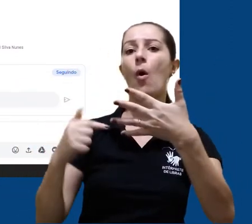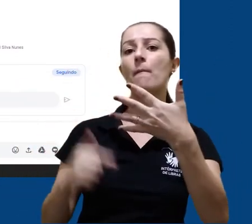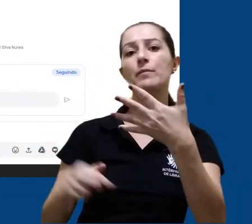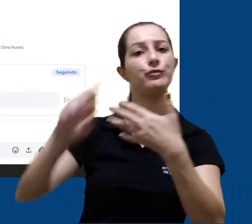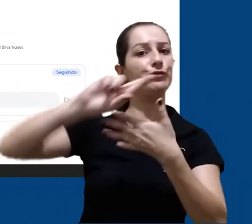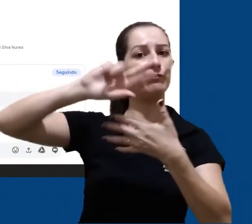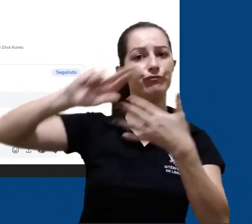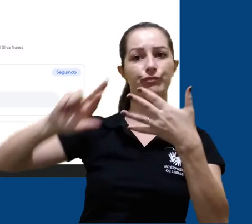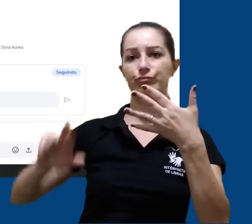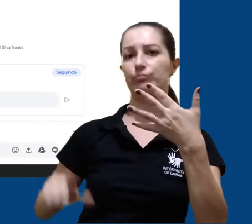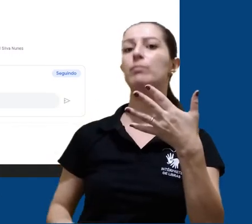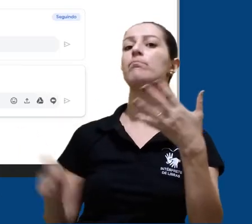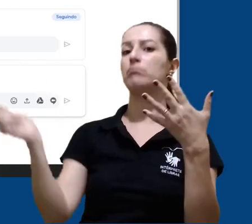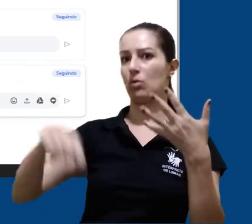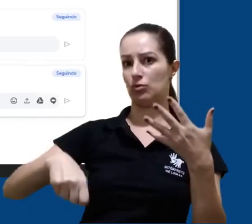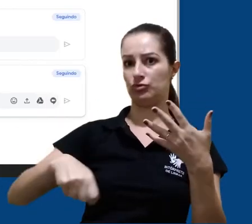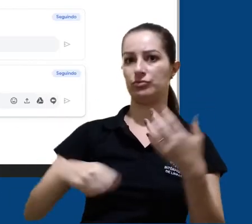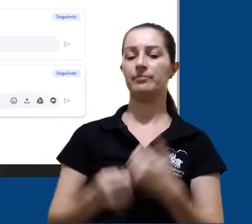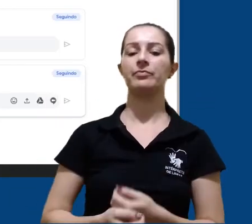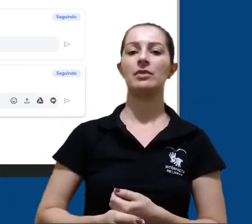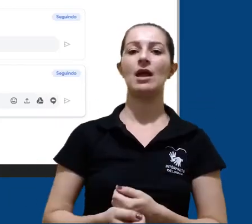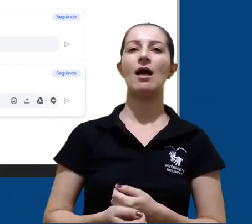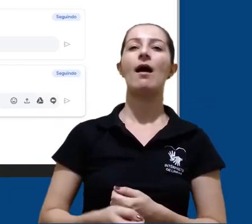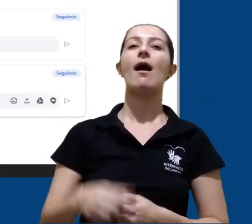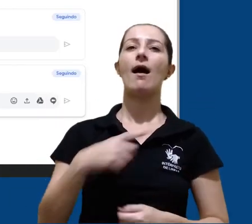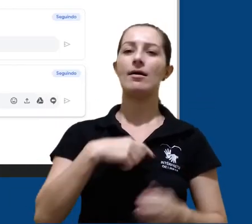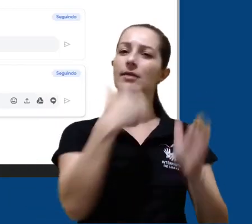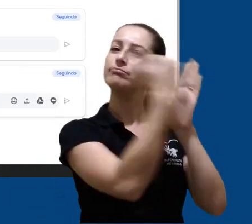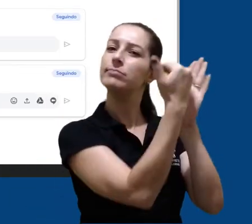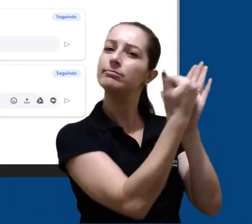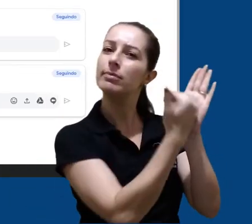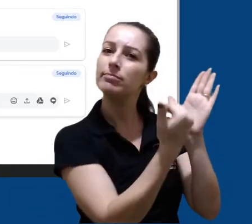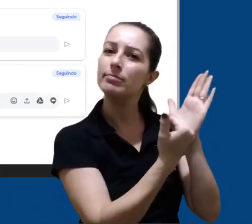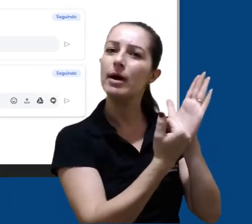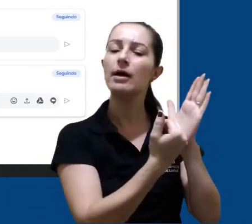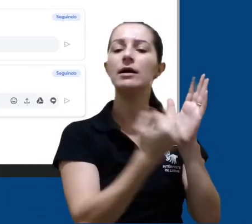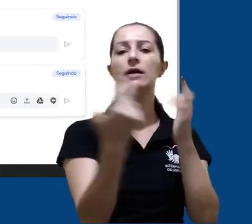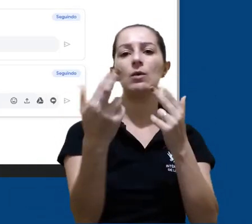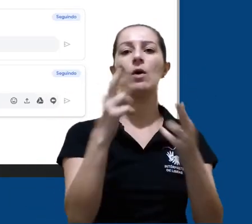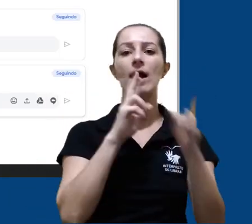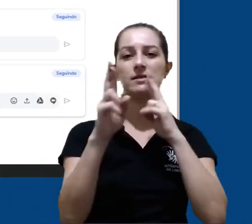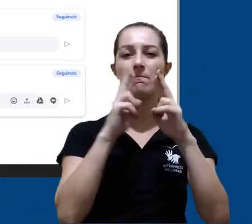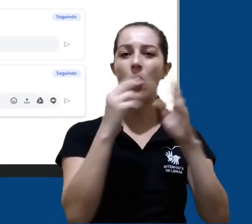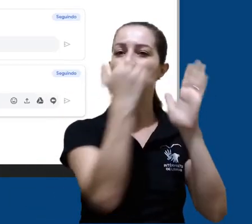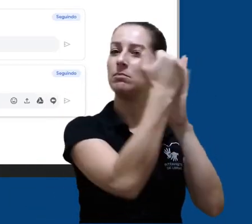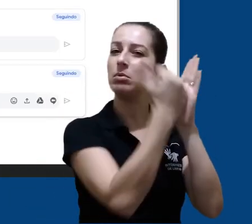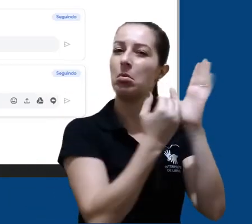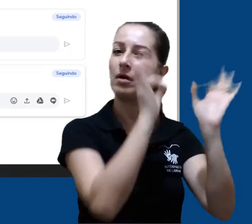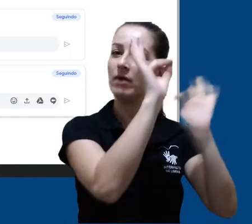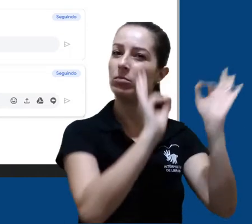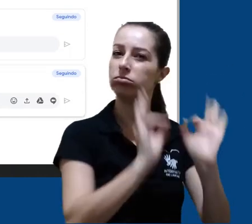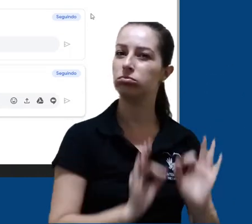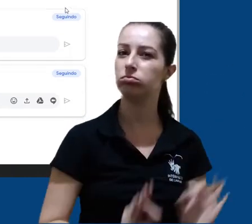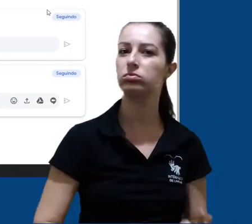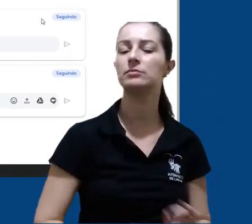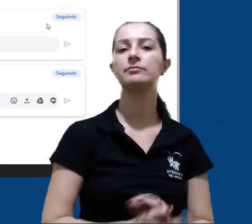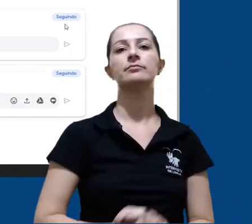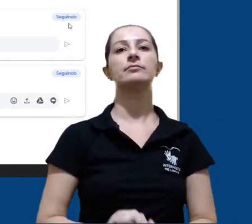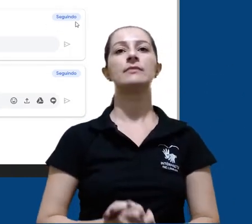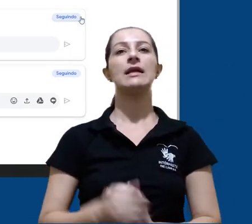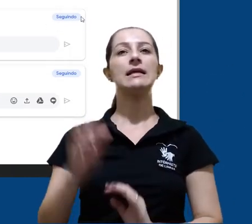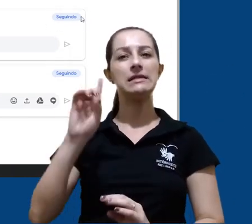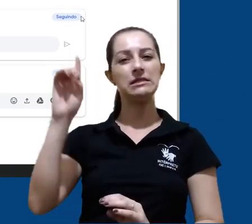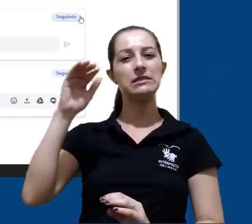diferentes. As conversas vão ficar empilhadas com as suas respectivas respostas e anexos. No canto superior